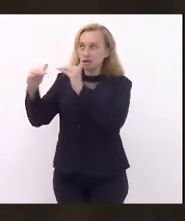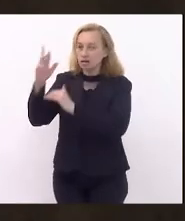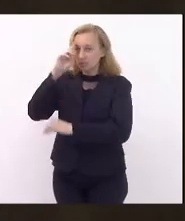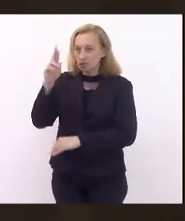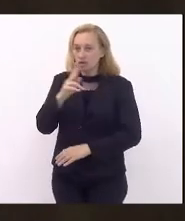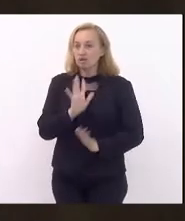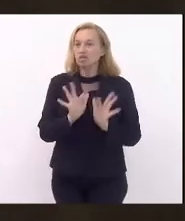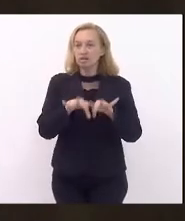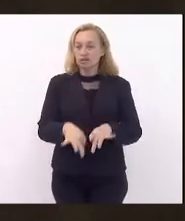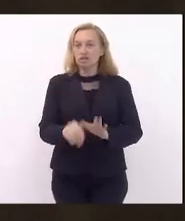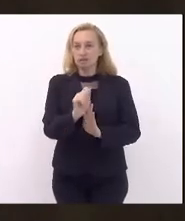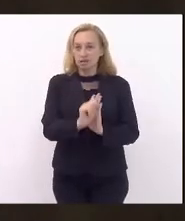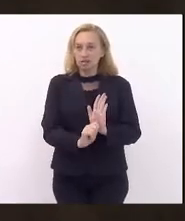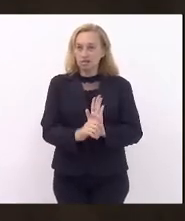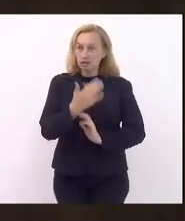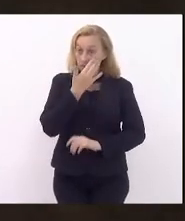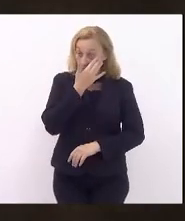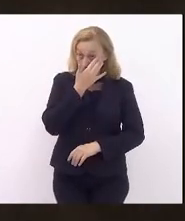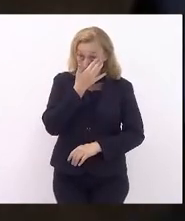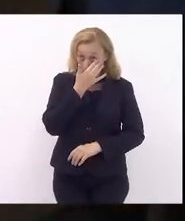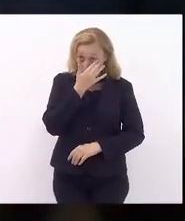final de redação.